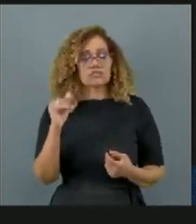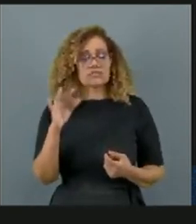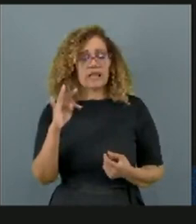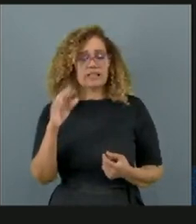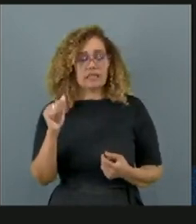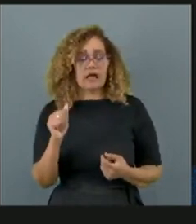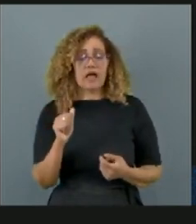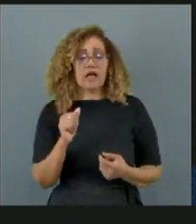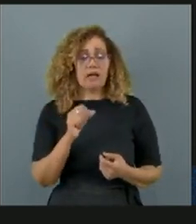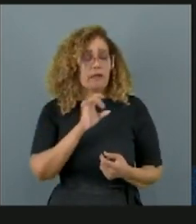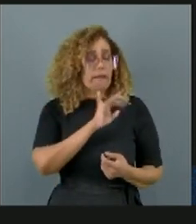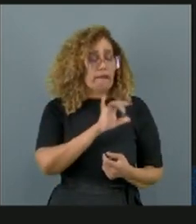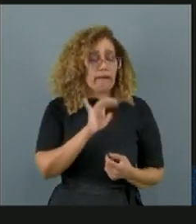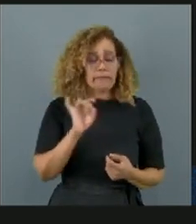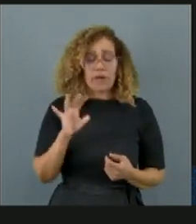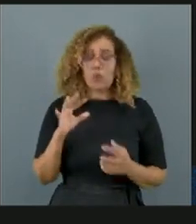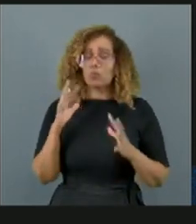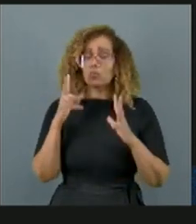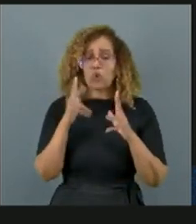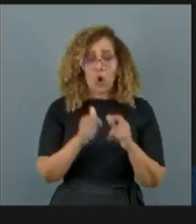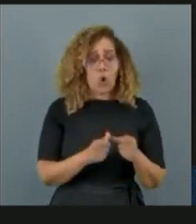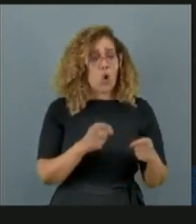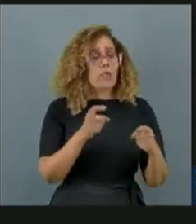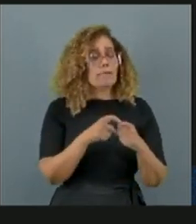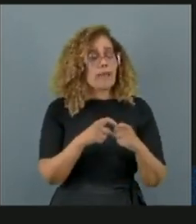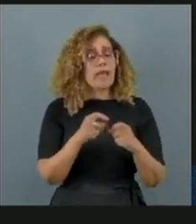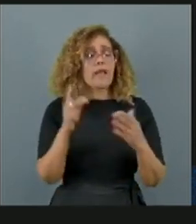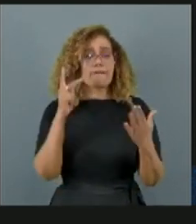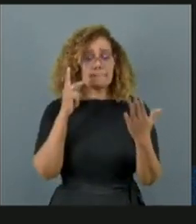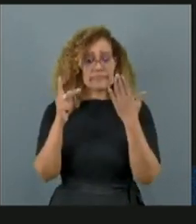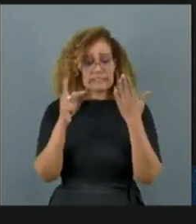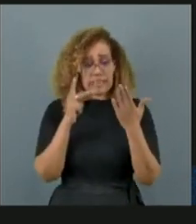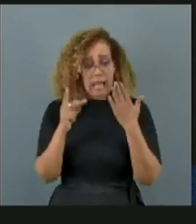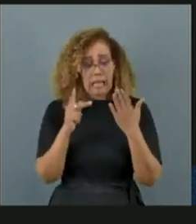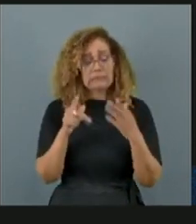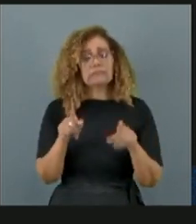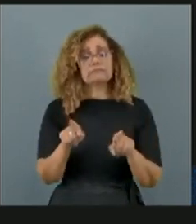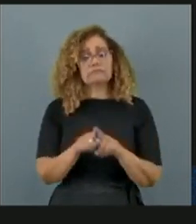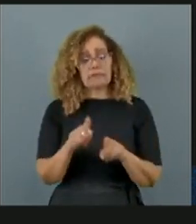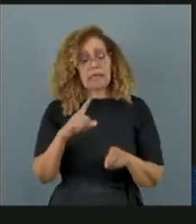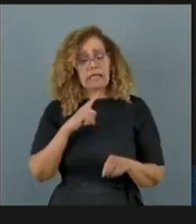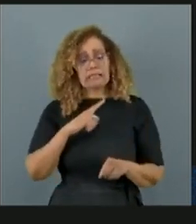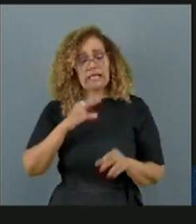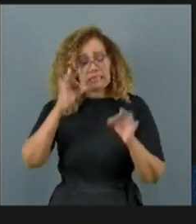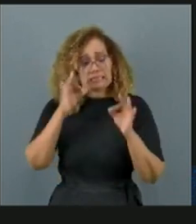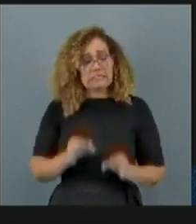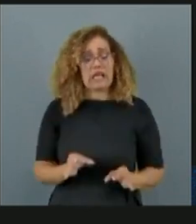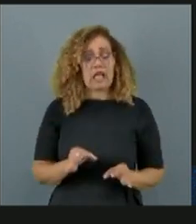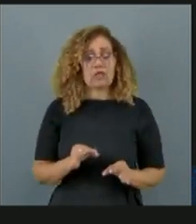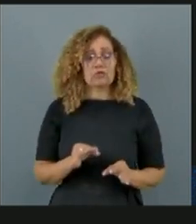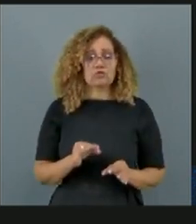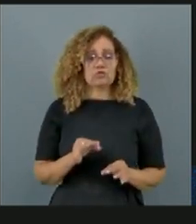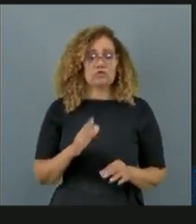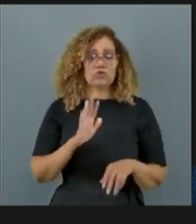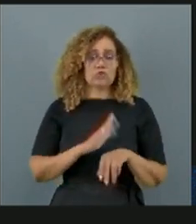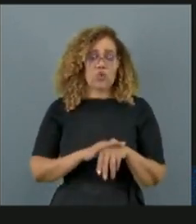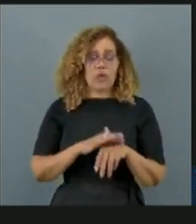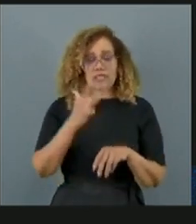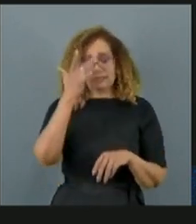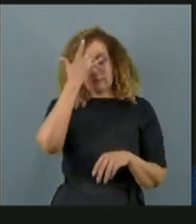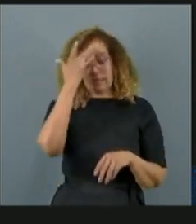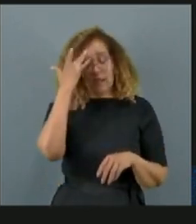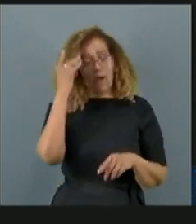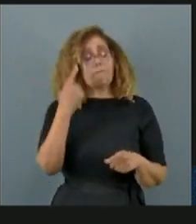Todos são médicos. Mas o médico psiquiatra que vai fazer o diagnóstico exato da doença mental. Por que o médico